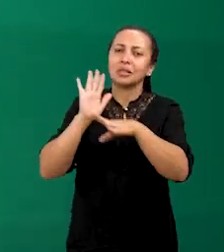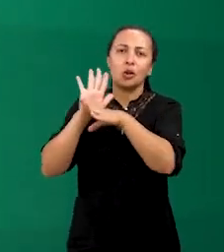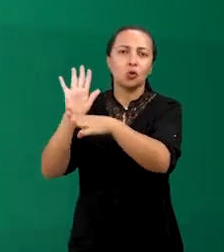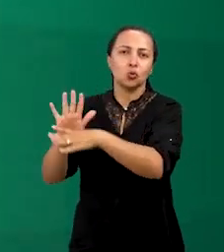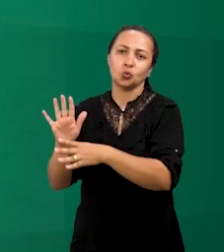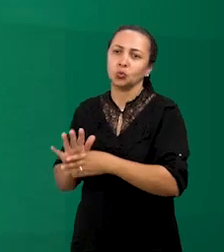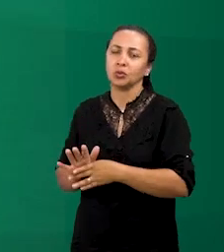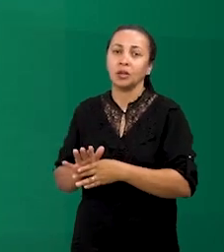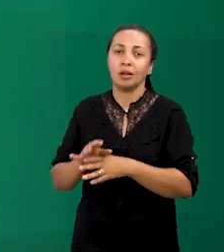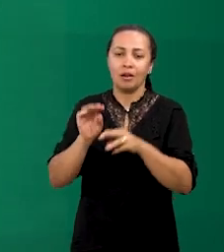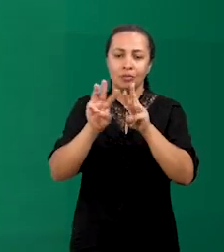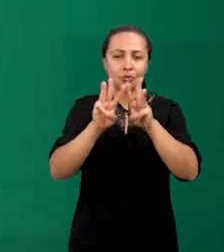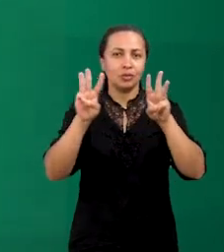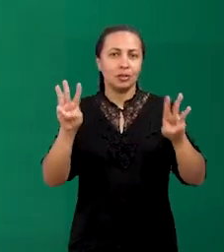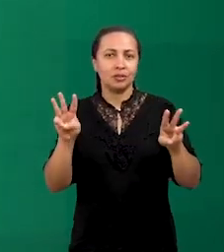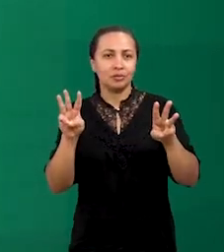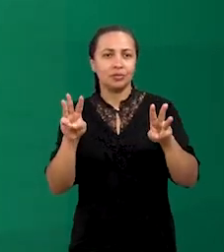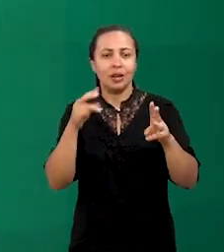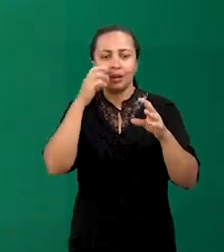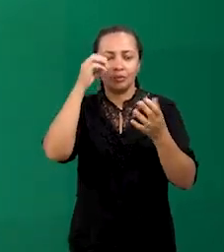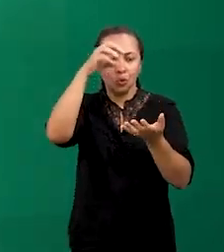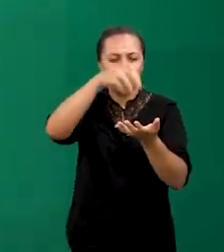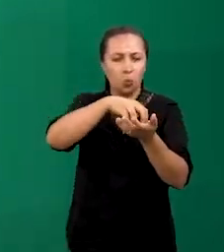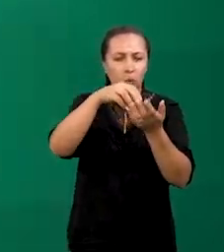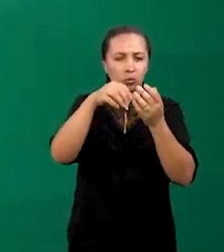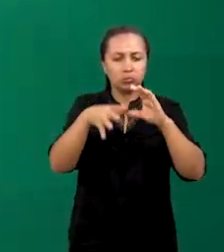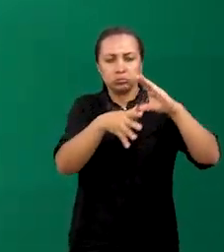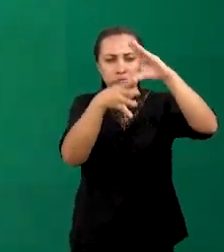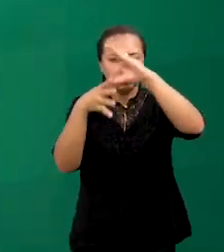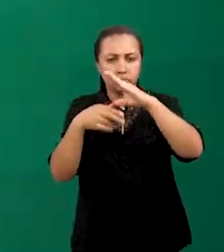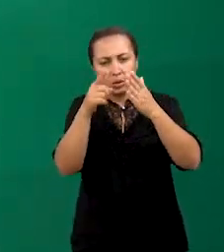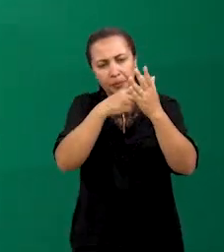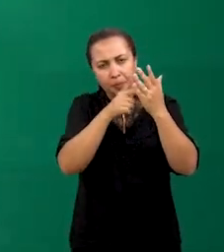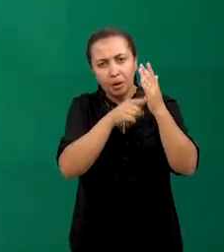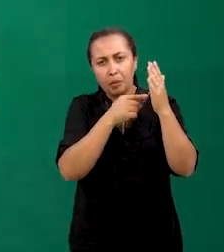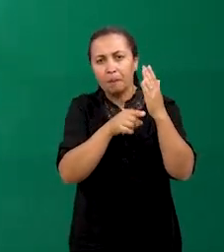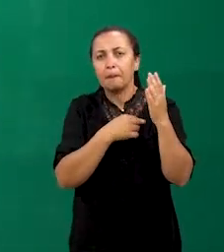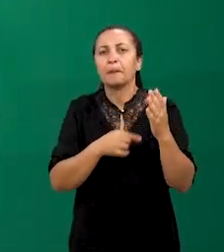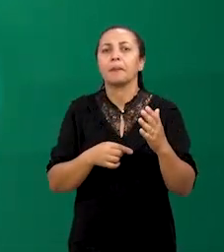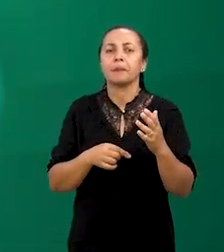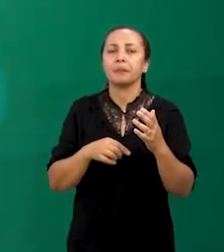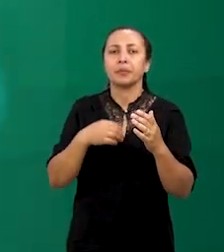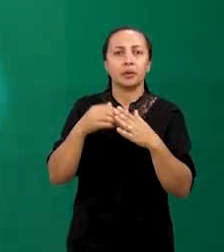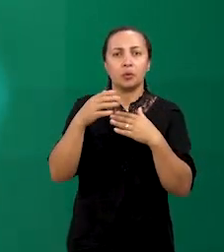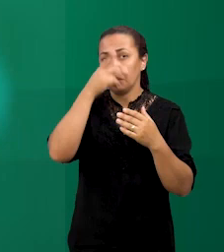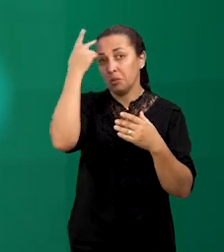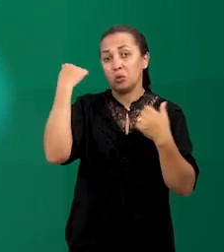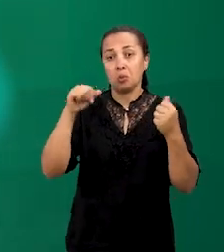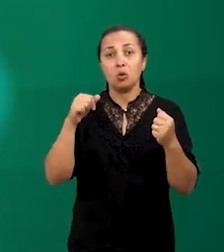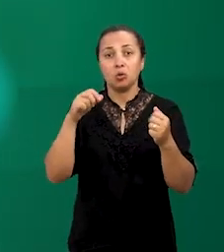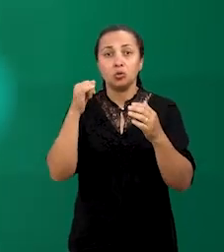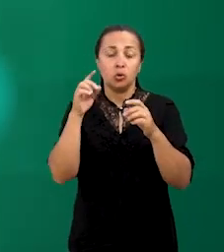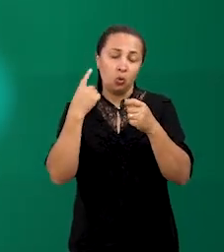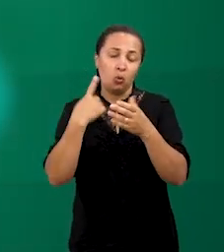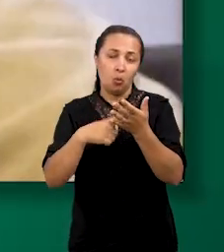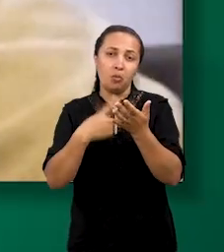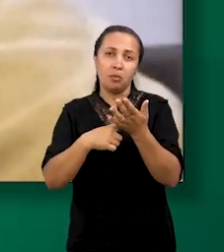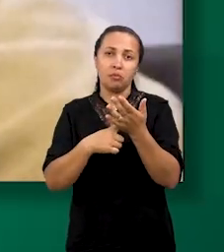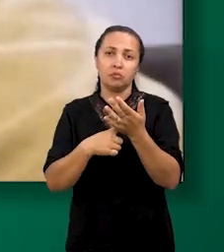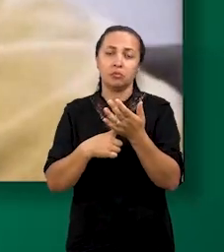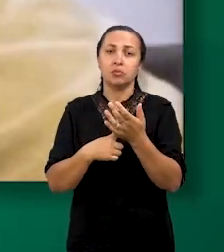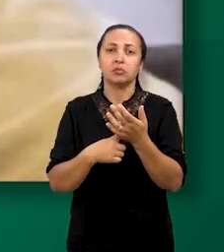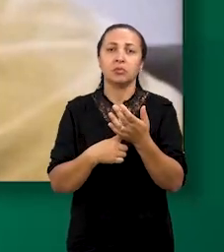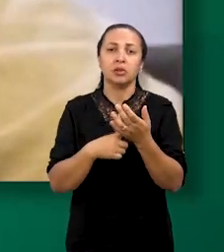Eu vou no site e localizo lá, marco a localização dessas pessoas. Qualquer pessoa pode marcar, não precisa ser a pessoa que está precisando de ajuda.